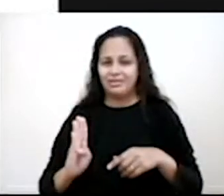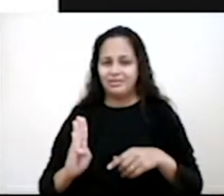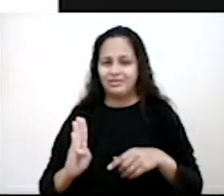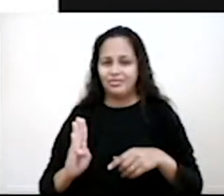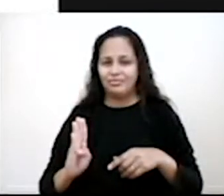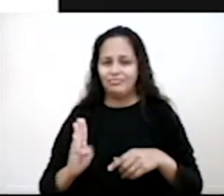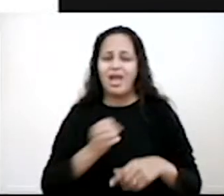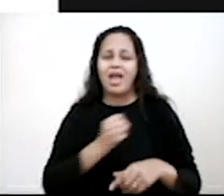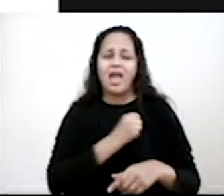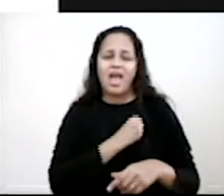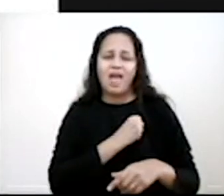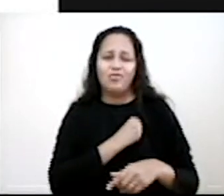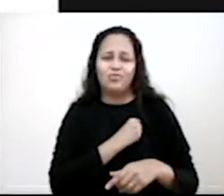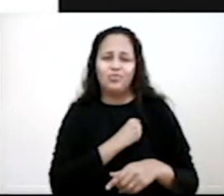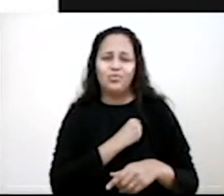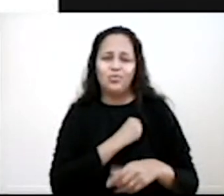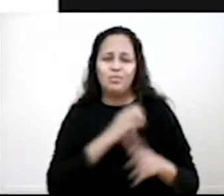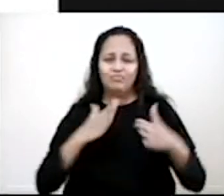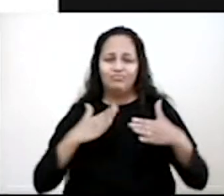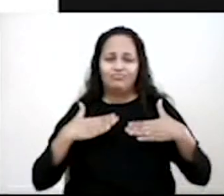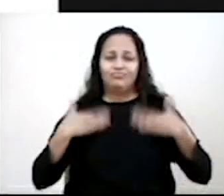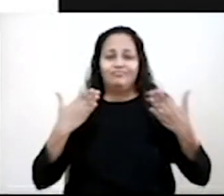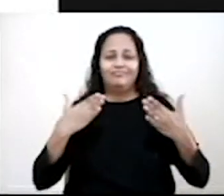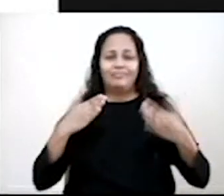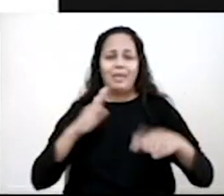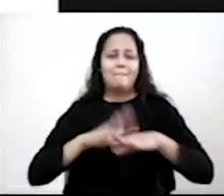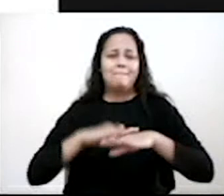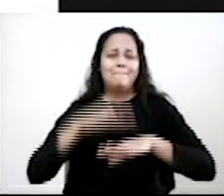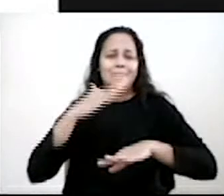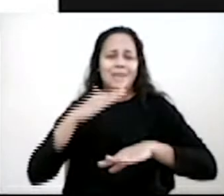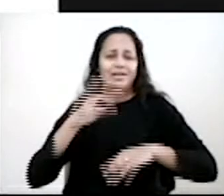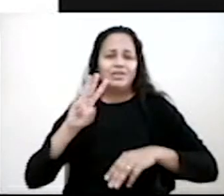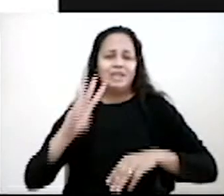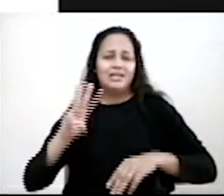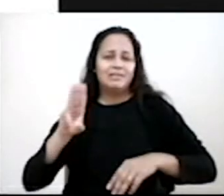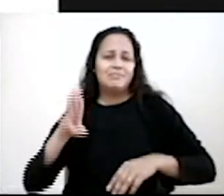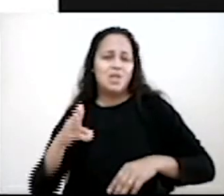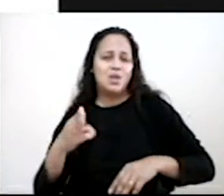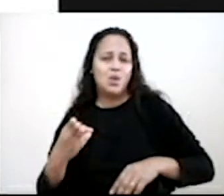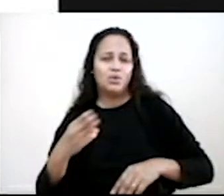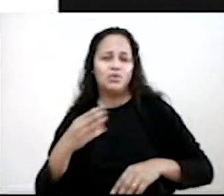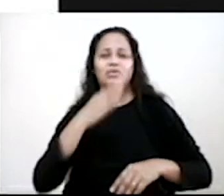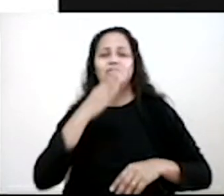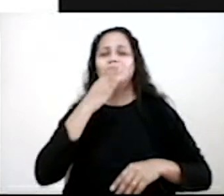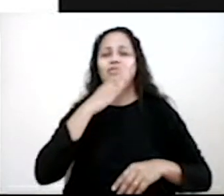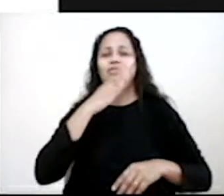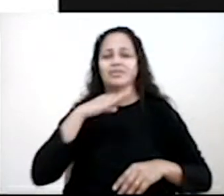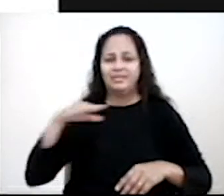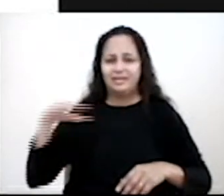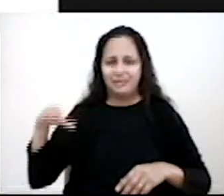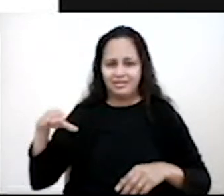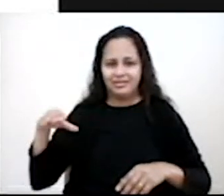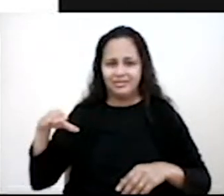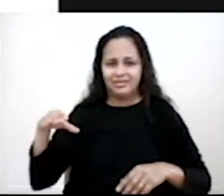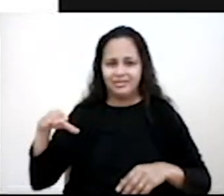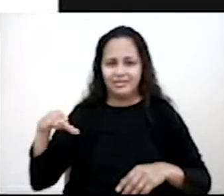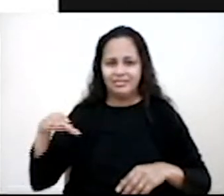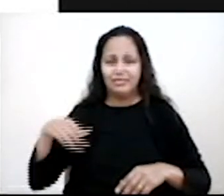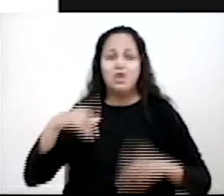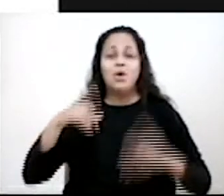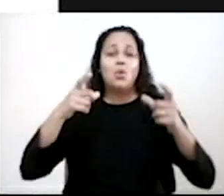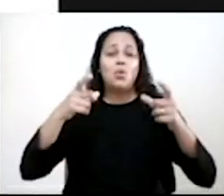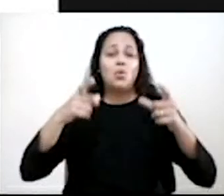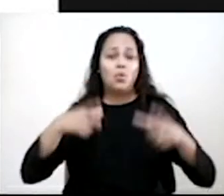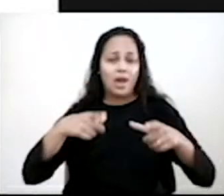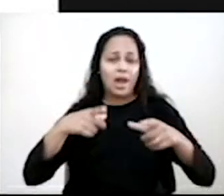Então, olha que número chocante. Mais de 3 milhões de crianças estão trabalhando. Em matadouros no Rio Grande